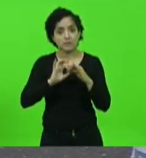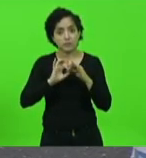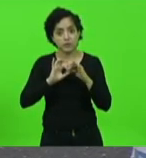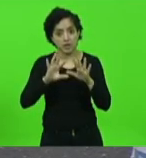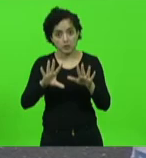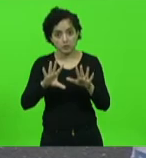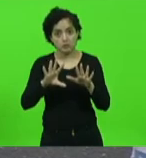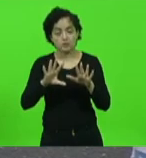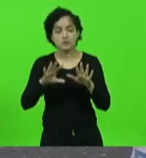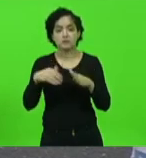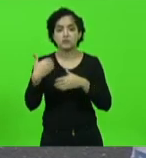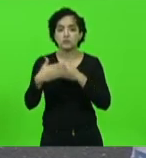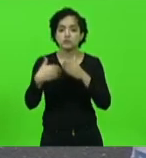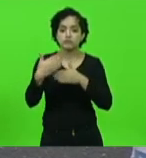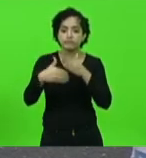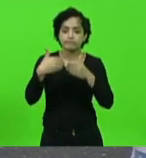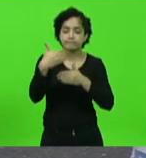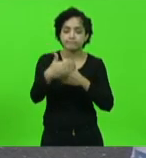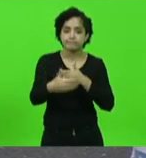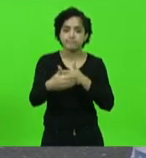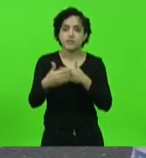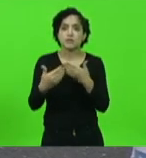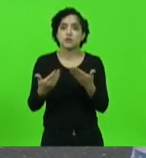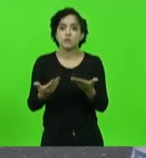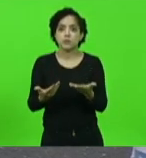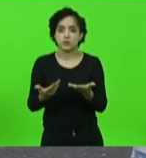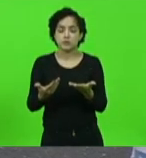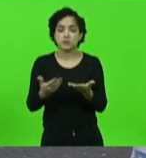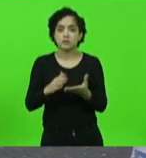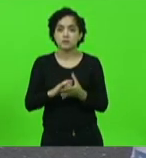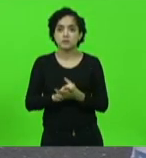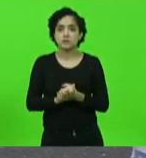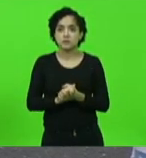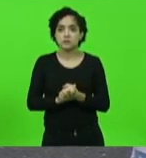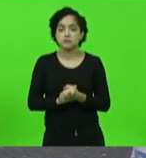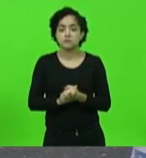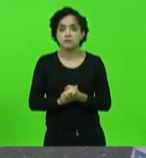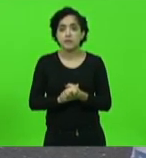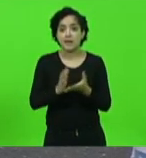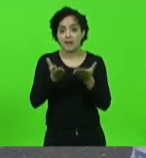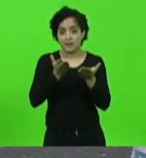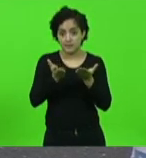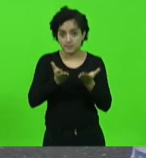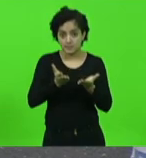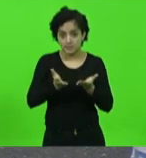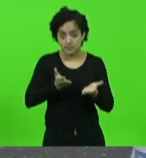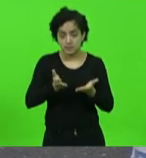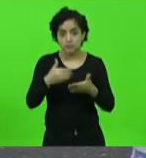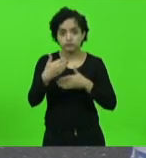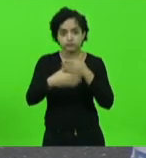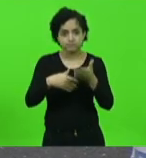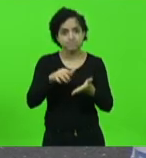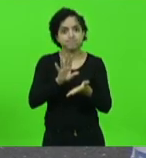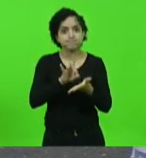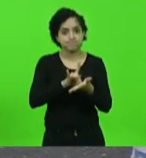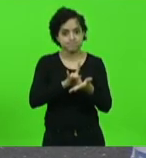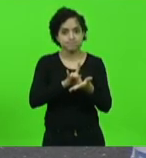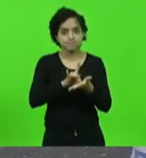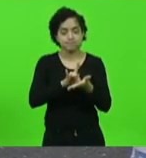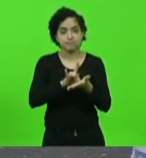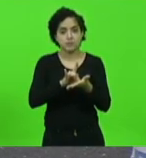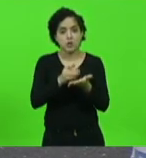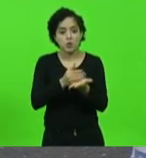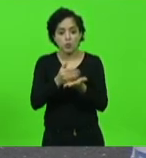os processos que culminam com a licitação e posterior execução desta obra numa